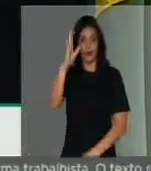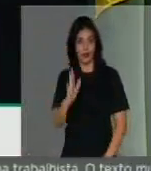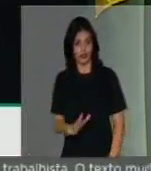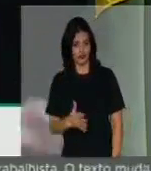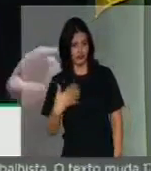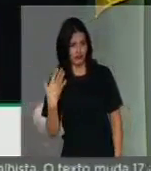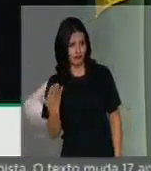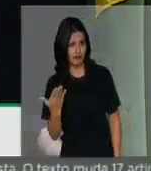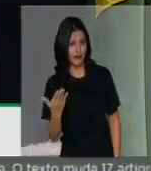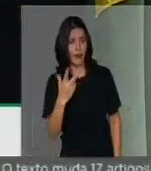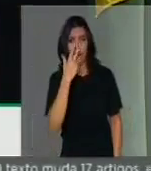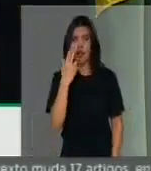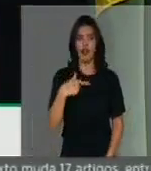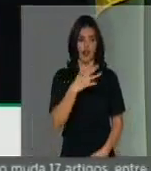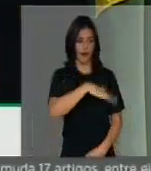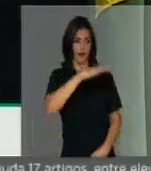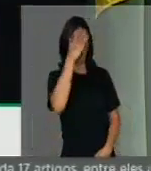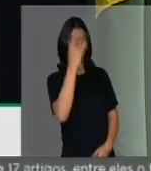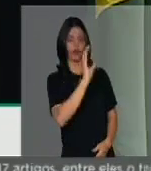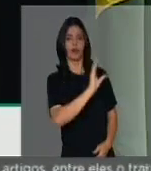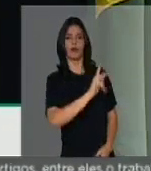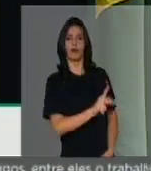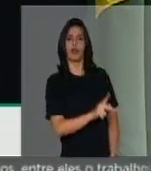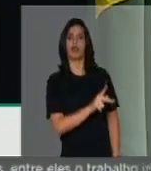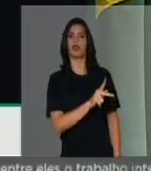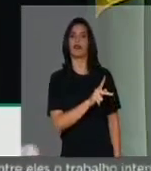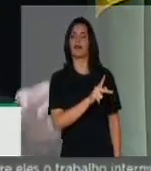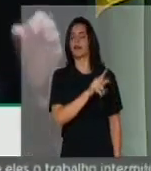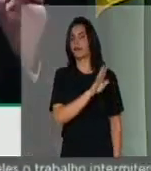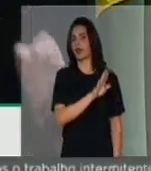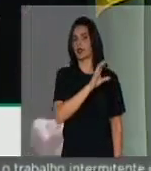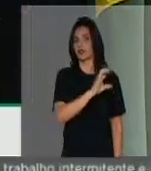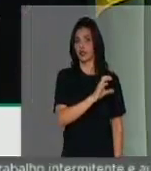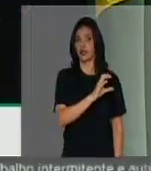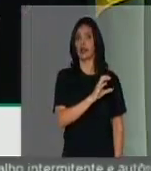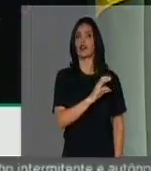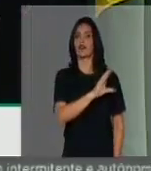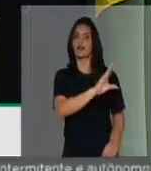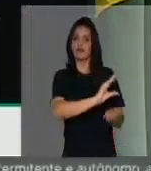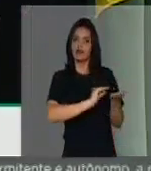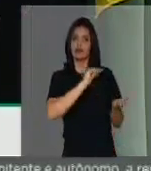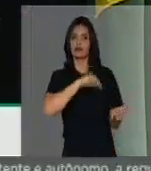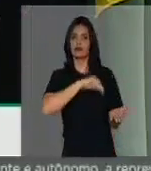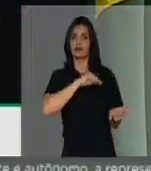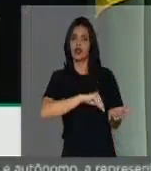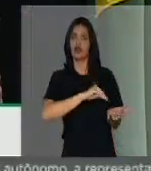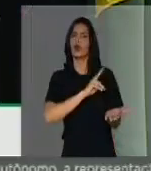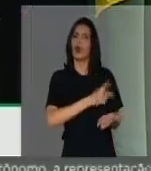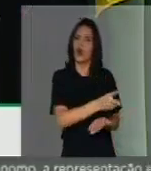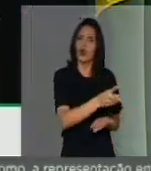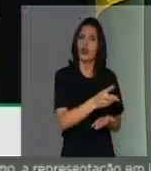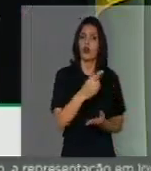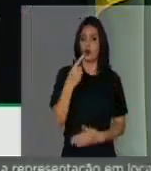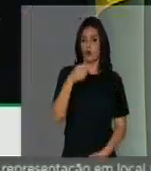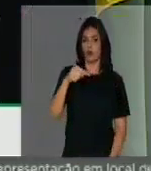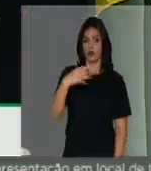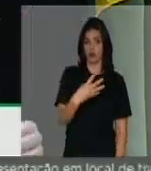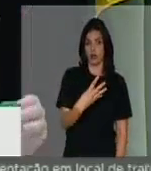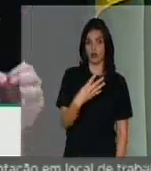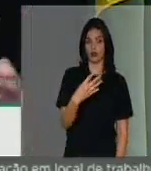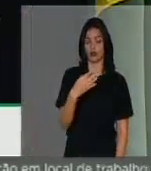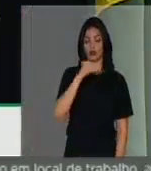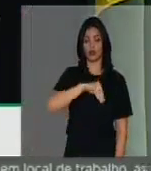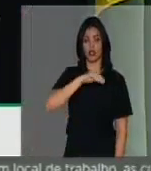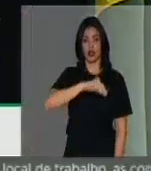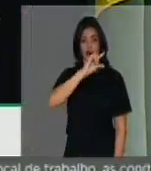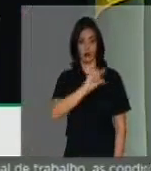dificulta a vida de quem ganha o BPC, o benefício de prestação continuada, um quarto de salário mínimo por pessoa na